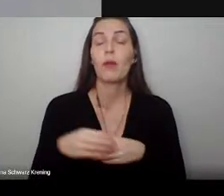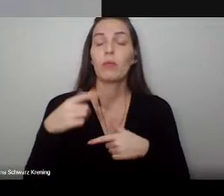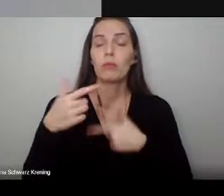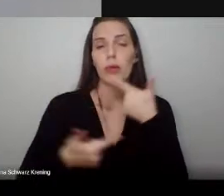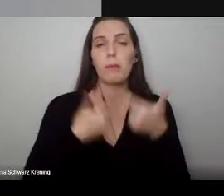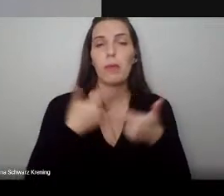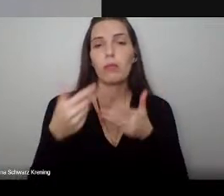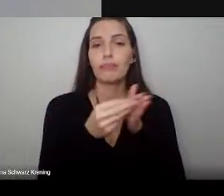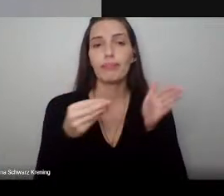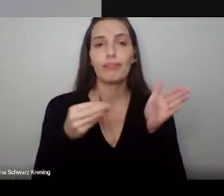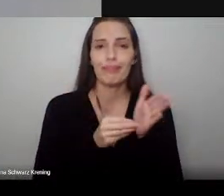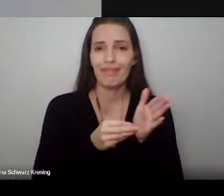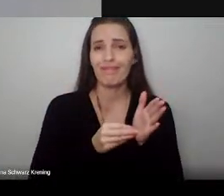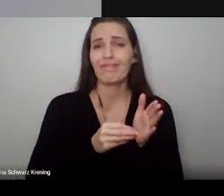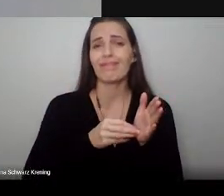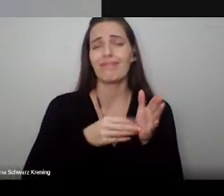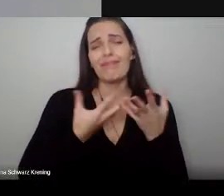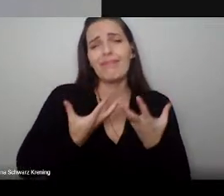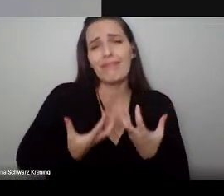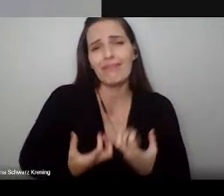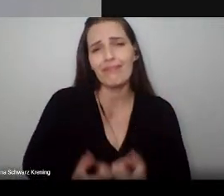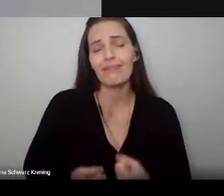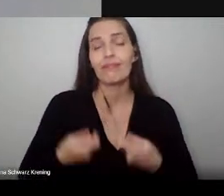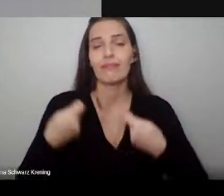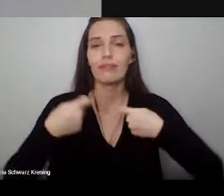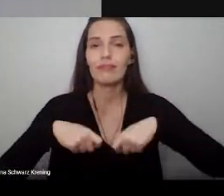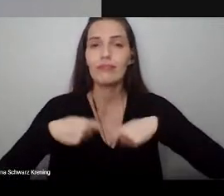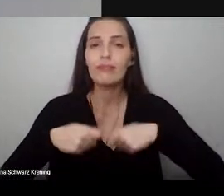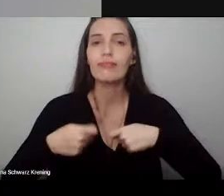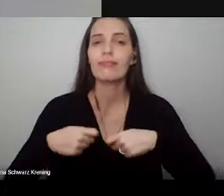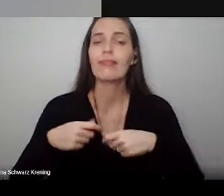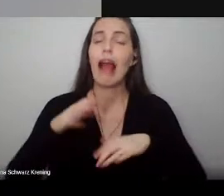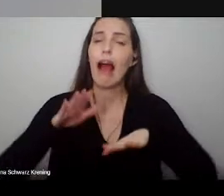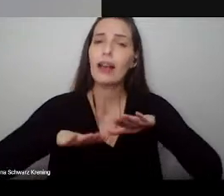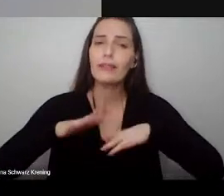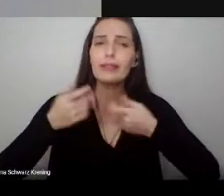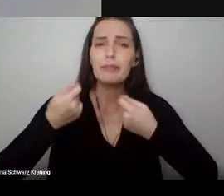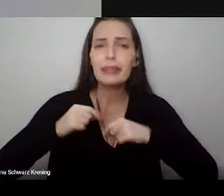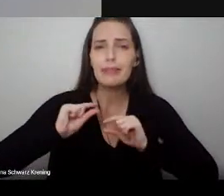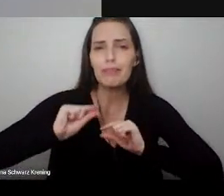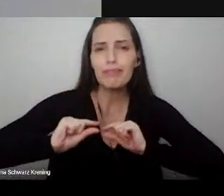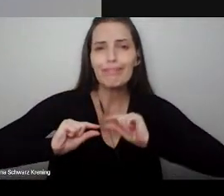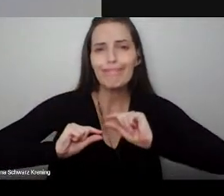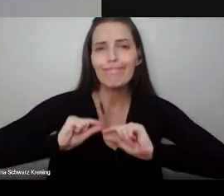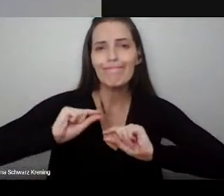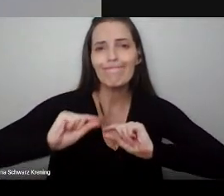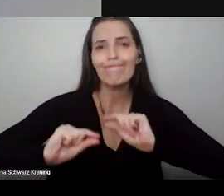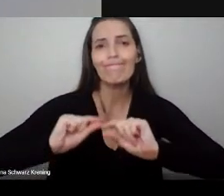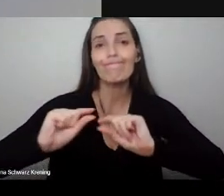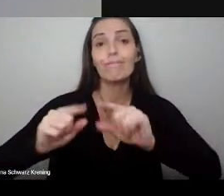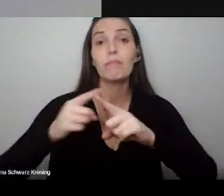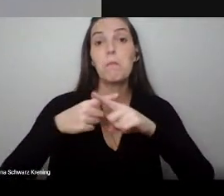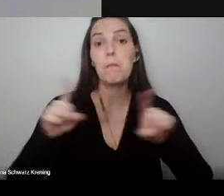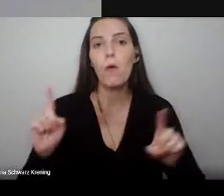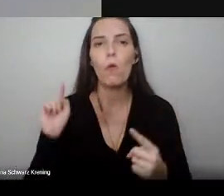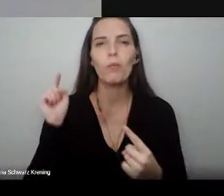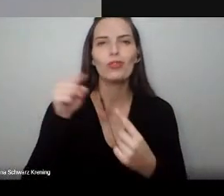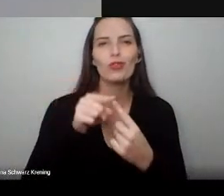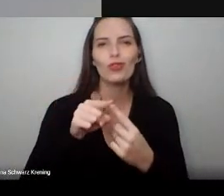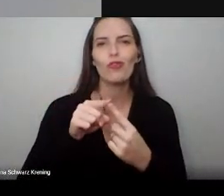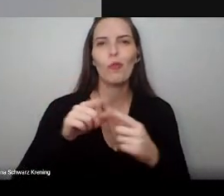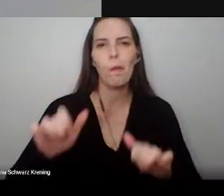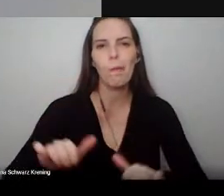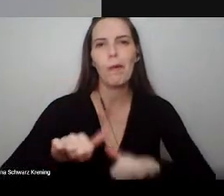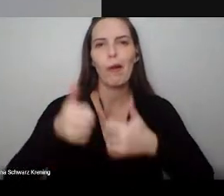muito necessário. Pode ainda andar a passo de formiguinha, mas sempre visa o melhor para a sociedade. Amanda,